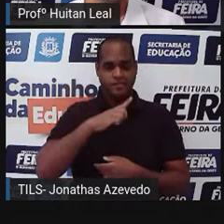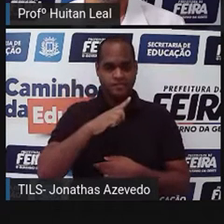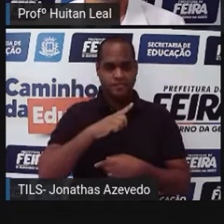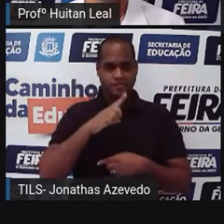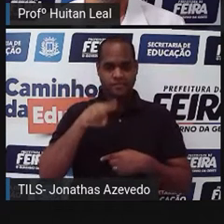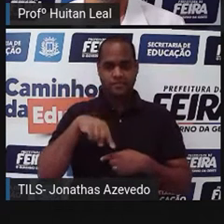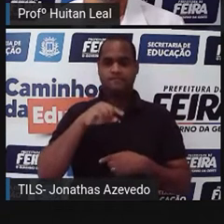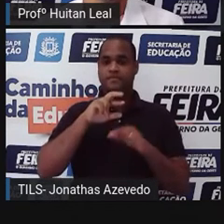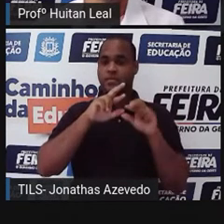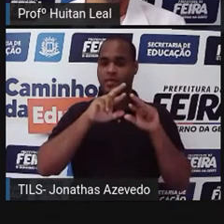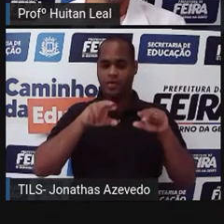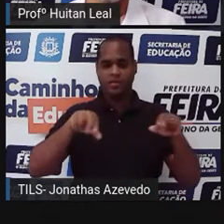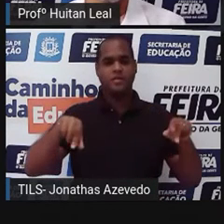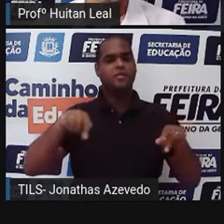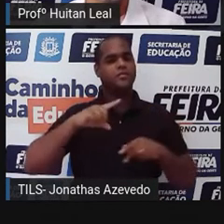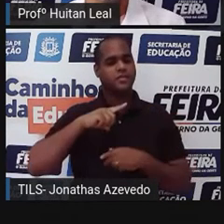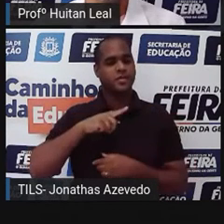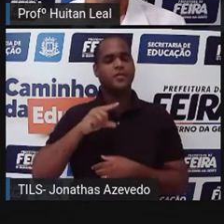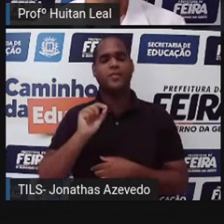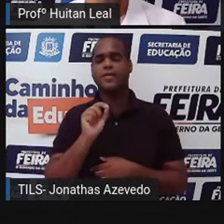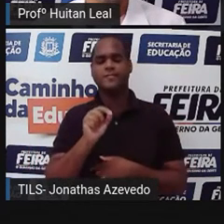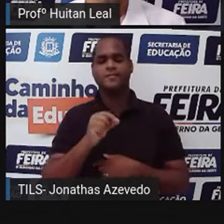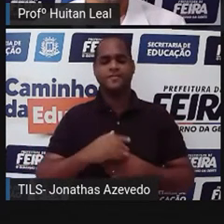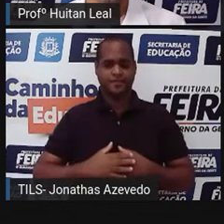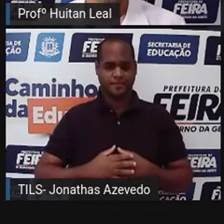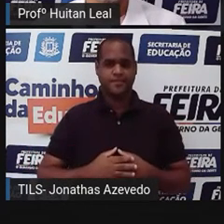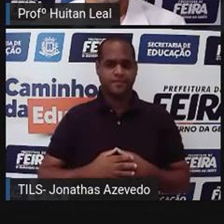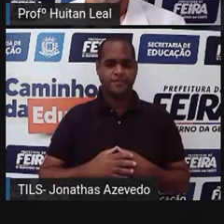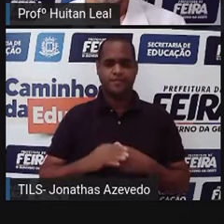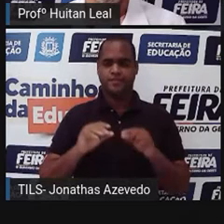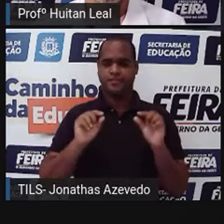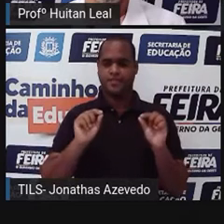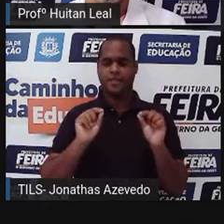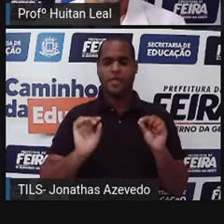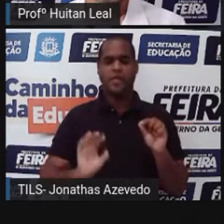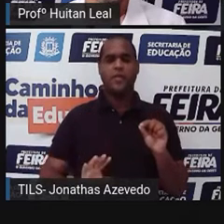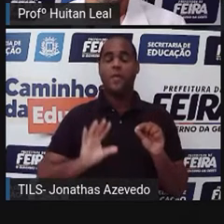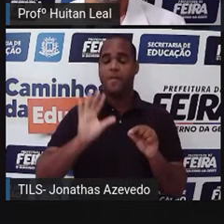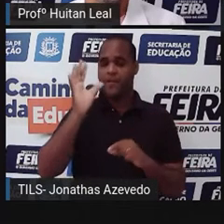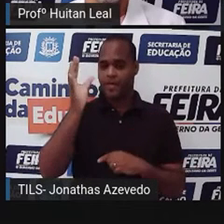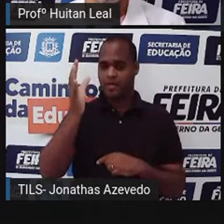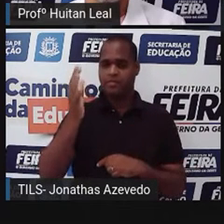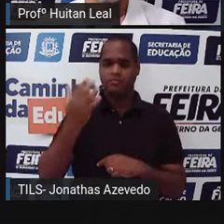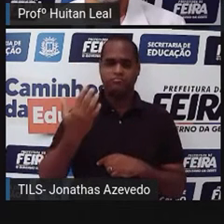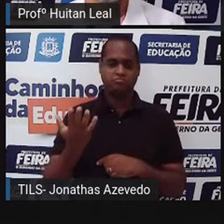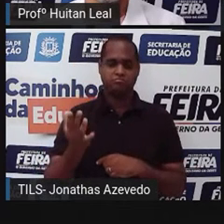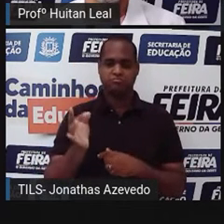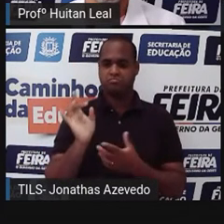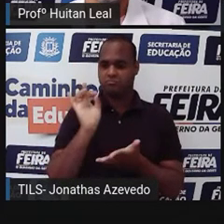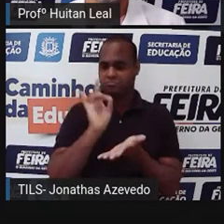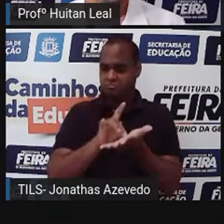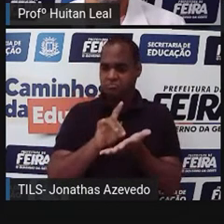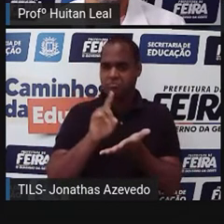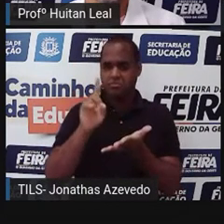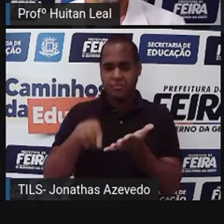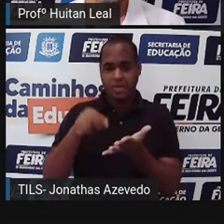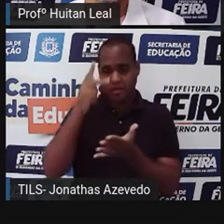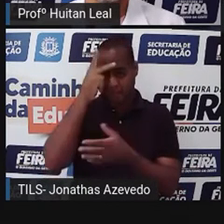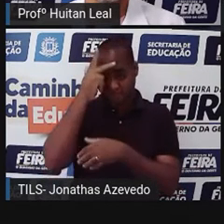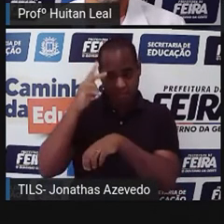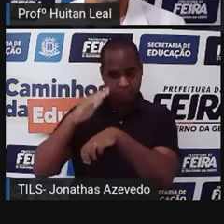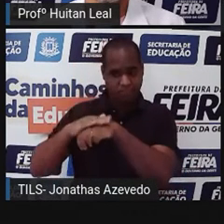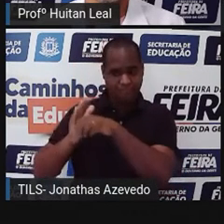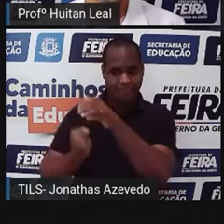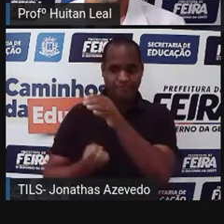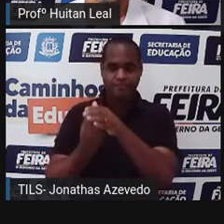existe um evento, uma realização por parte dos produtores da